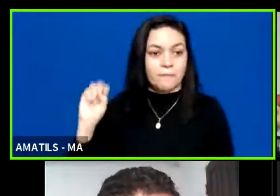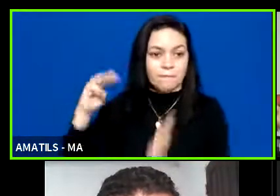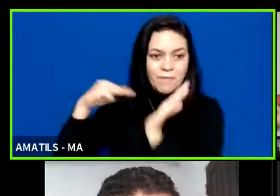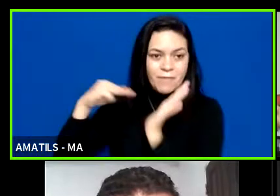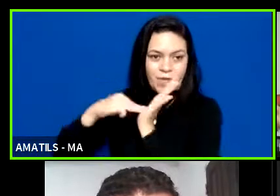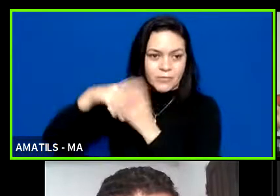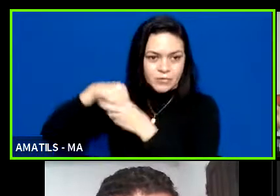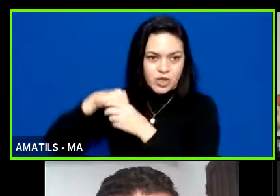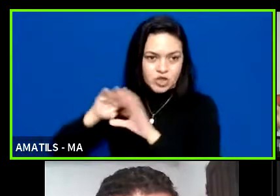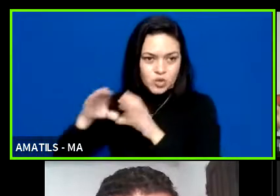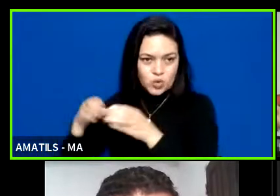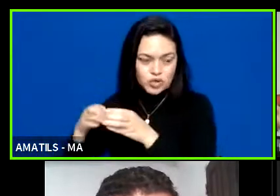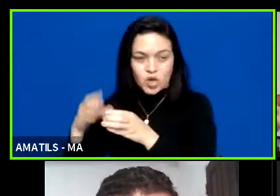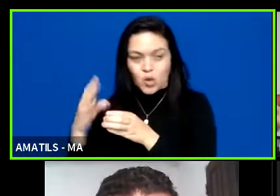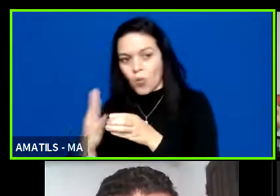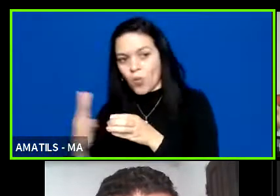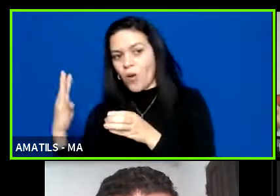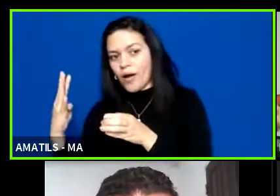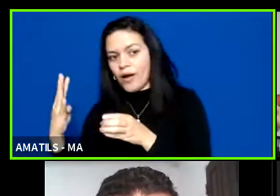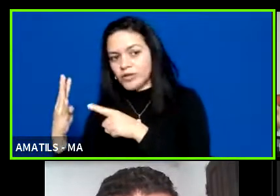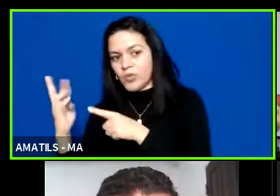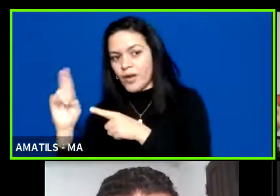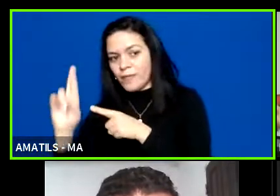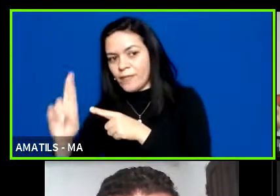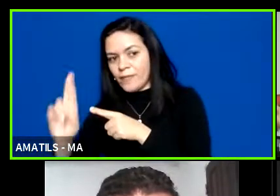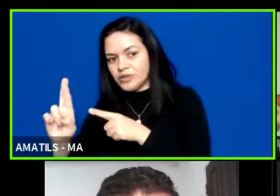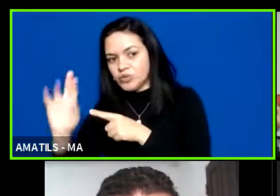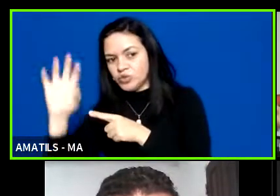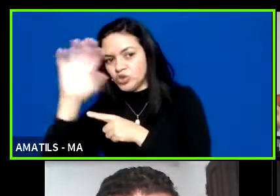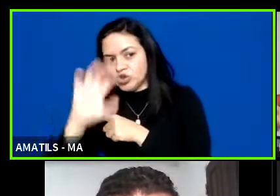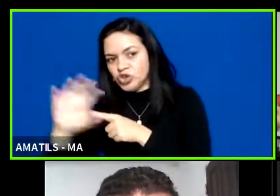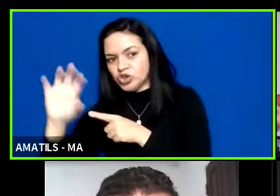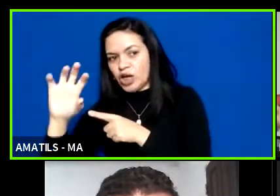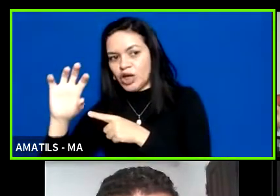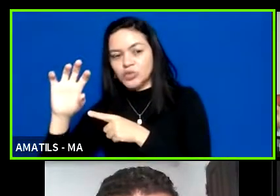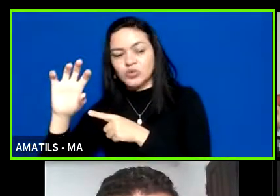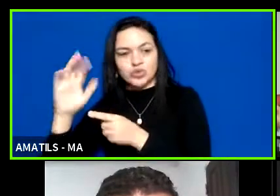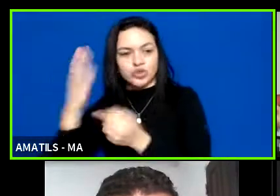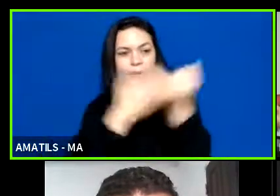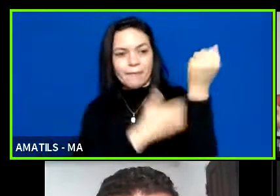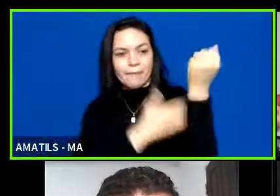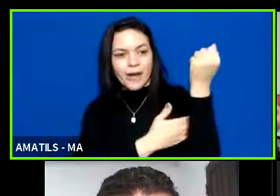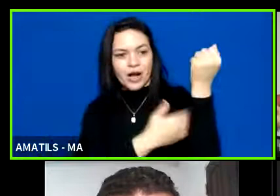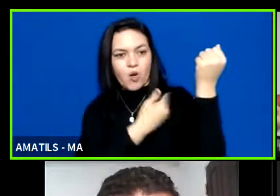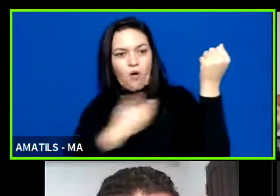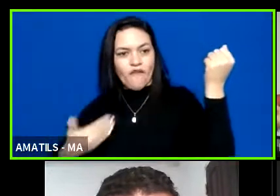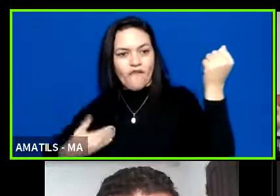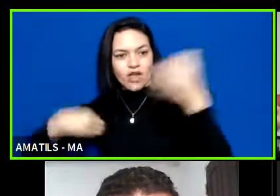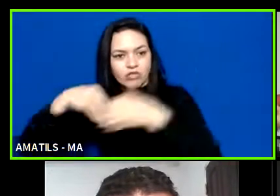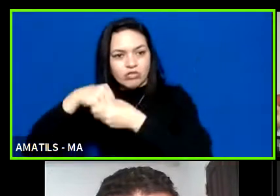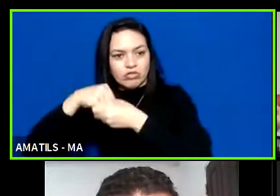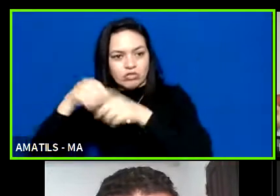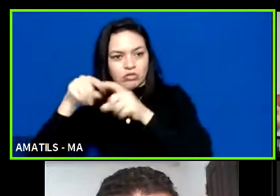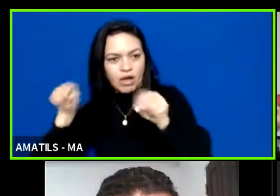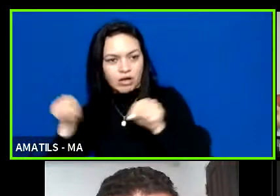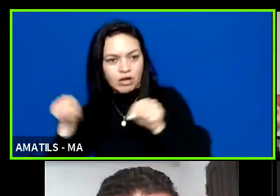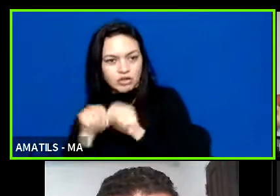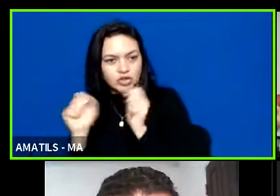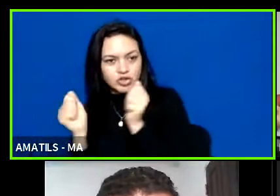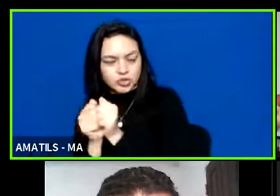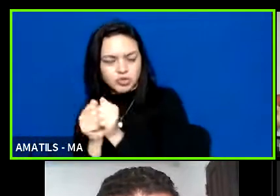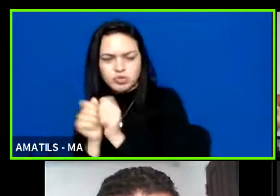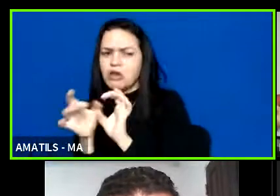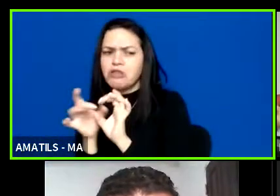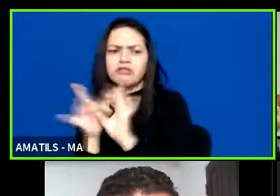4 que representam o Estado cada um de uma pasta de governo e 4 da Organização de Sociedade Civil que deliberam